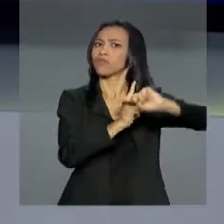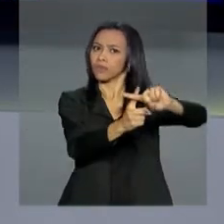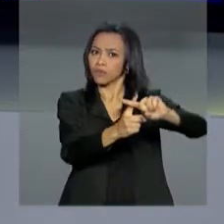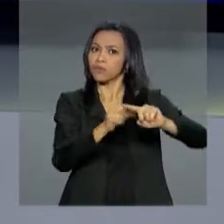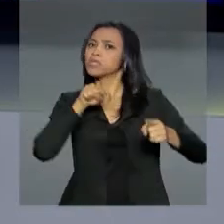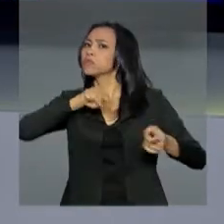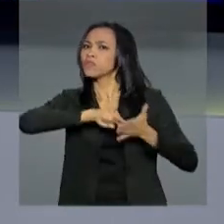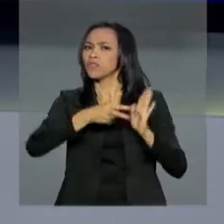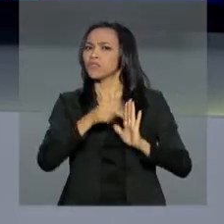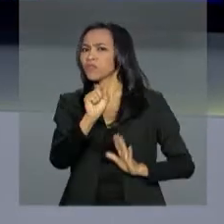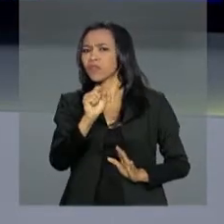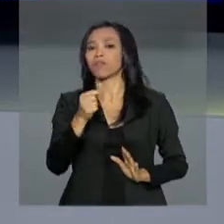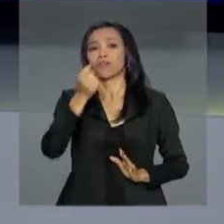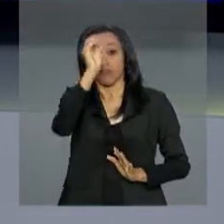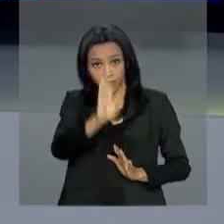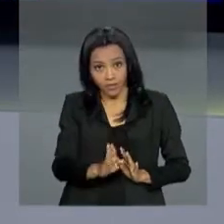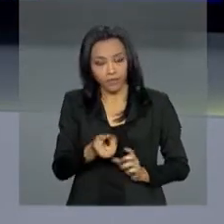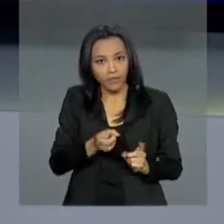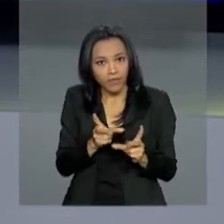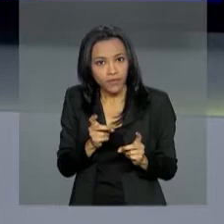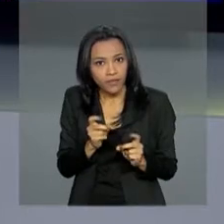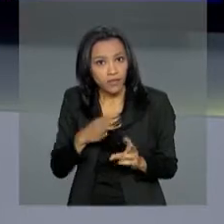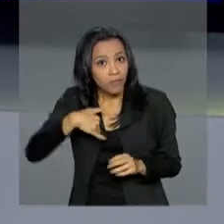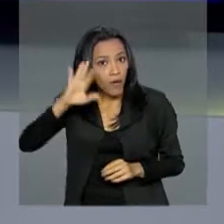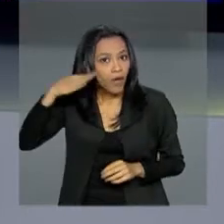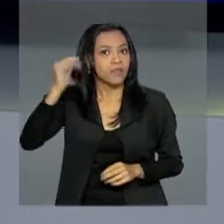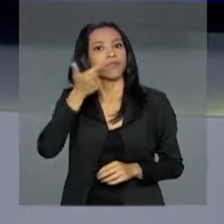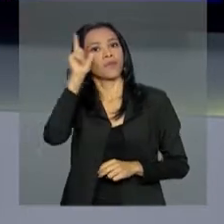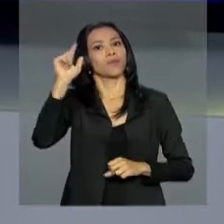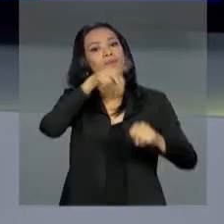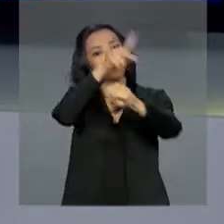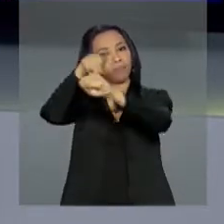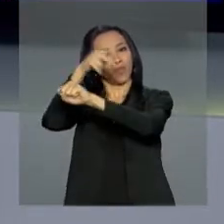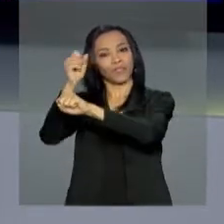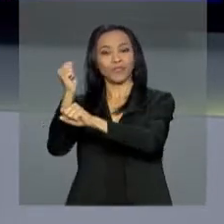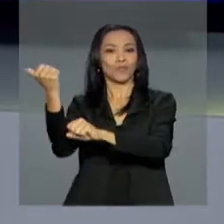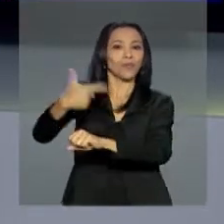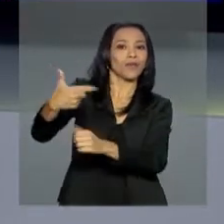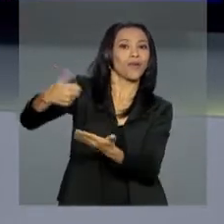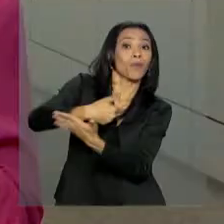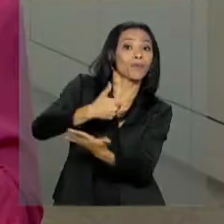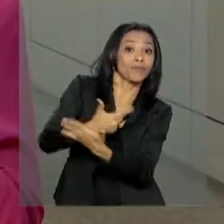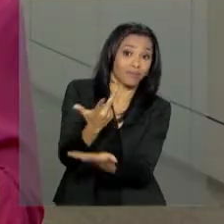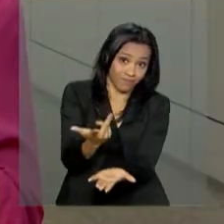o que significa que o Brasil está vendendo mais para outros países do que comprando.